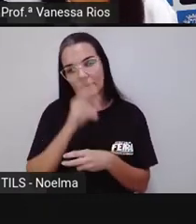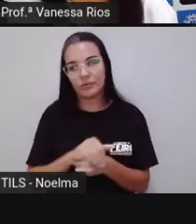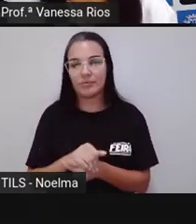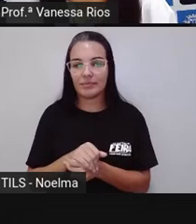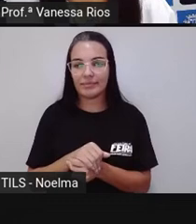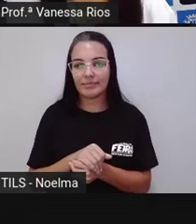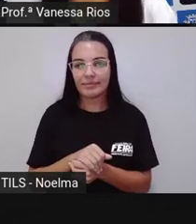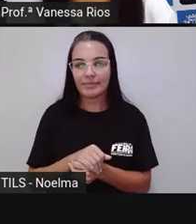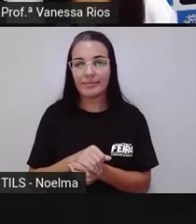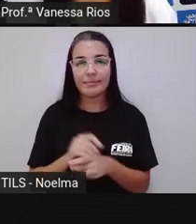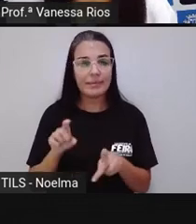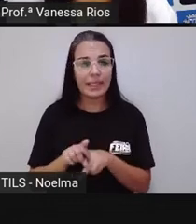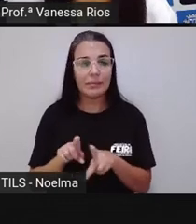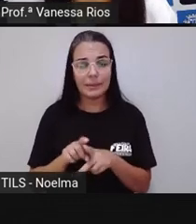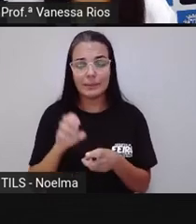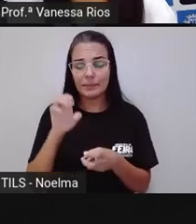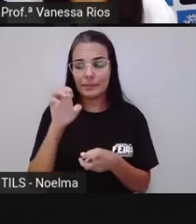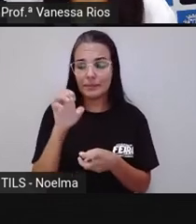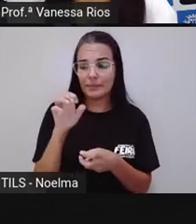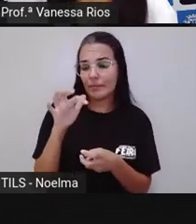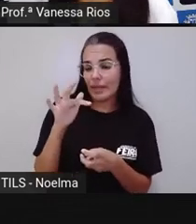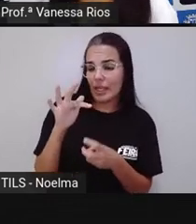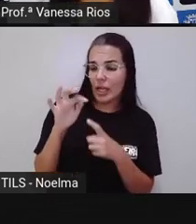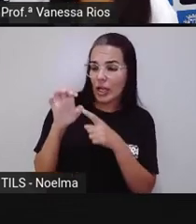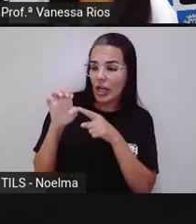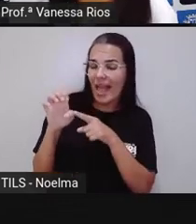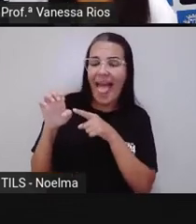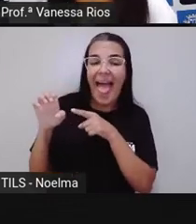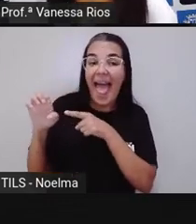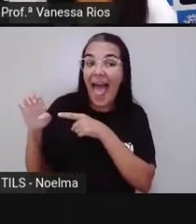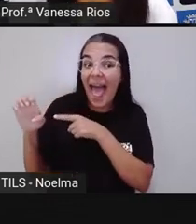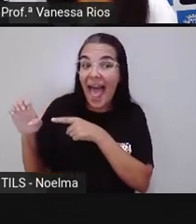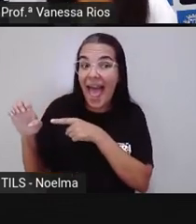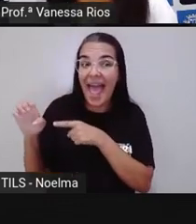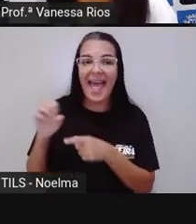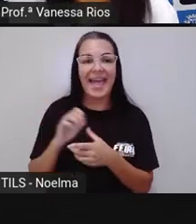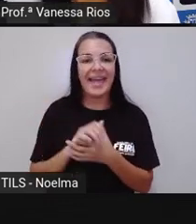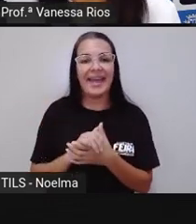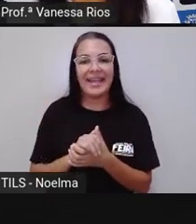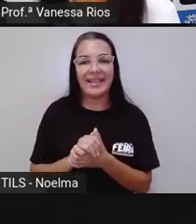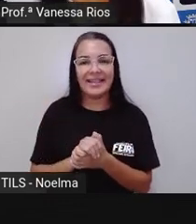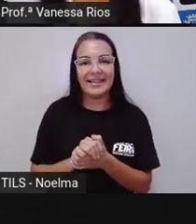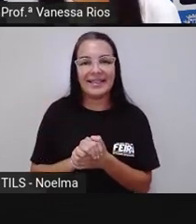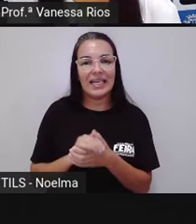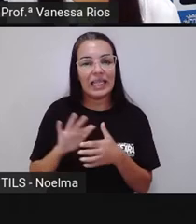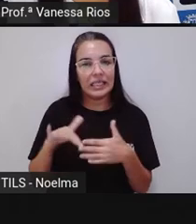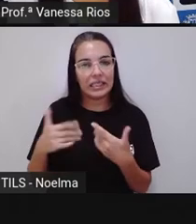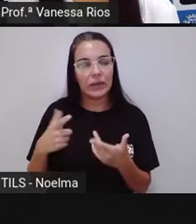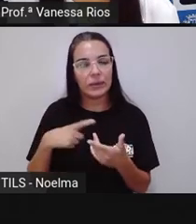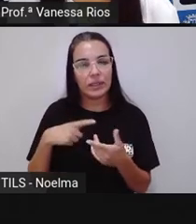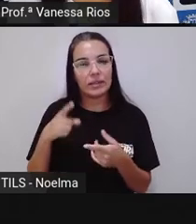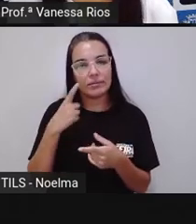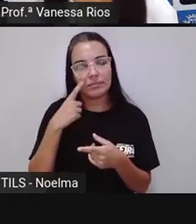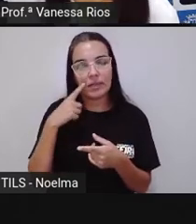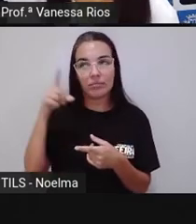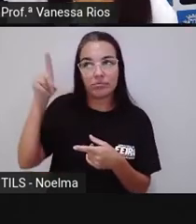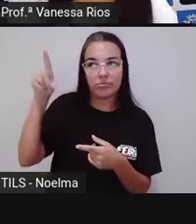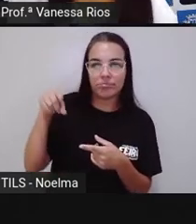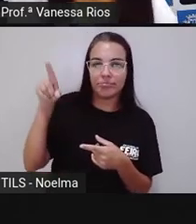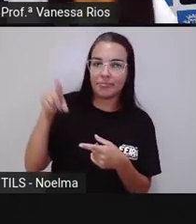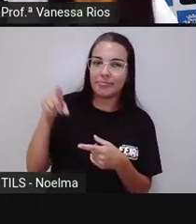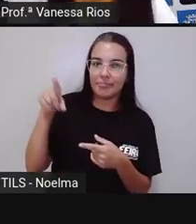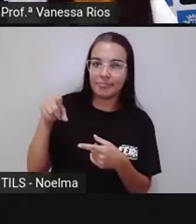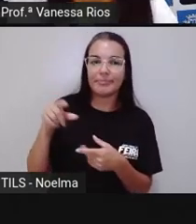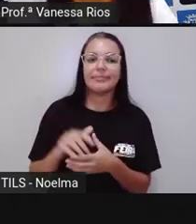E observando o som do E com um som aberto, ó, café, a gente já também percebe. E